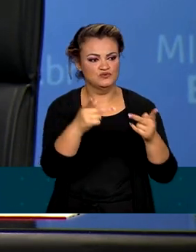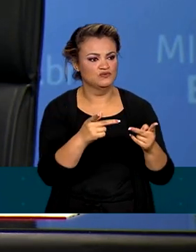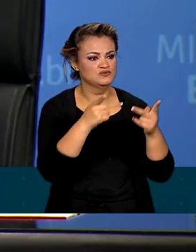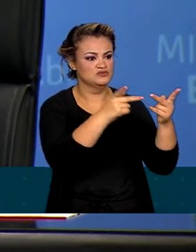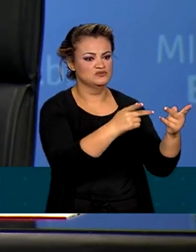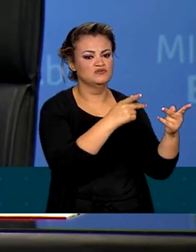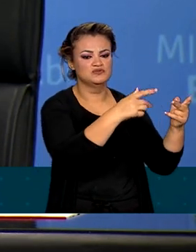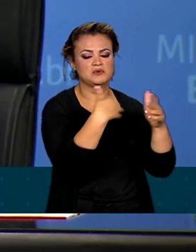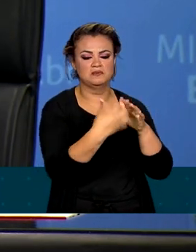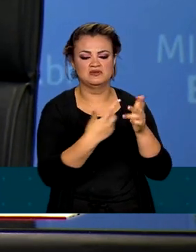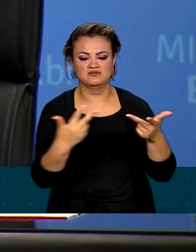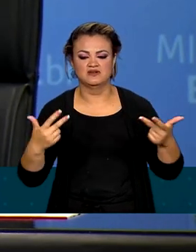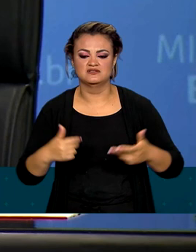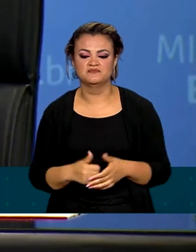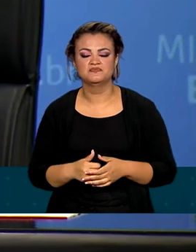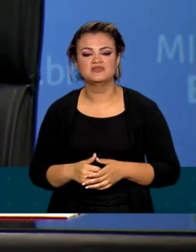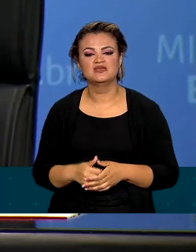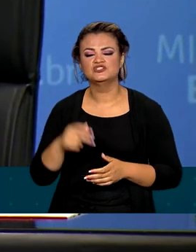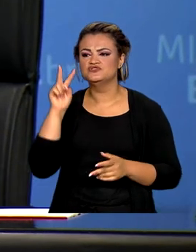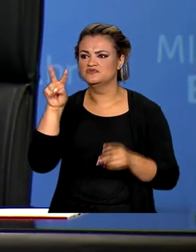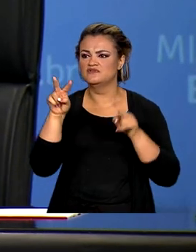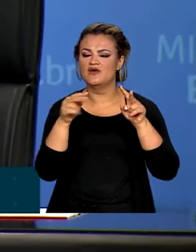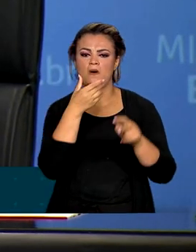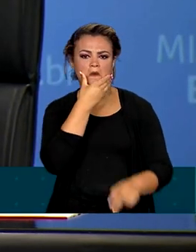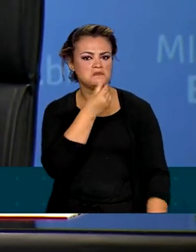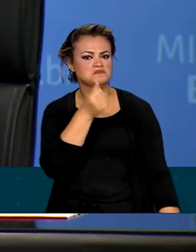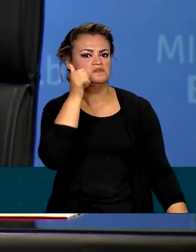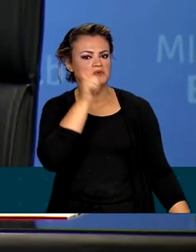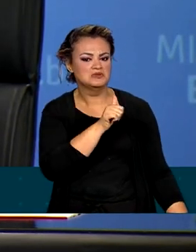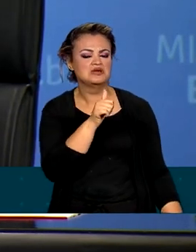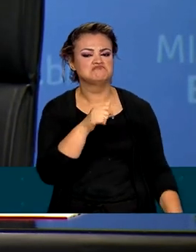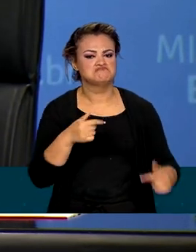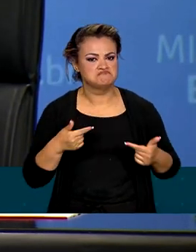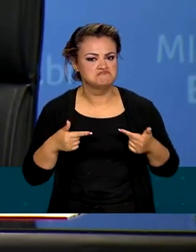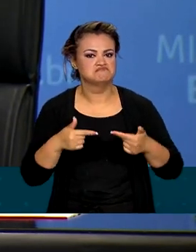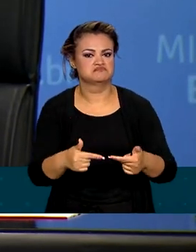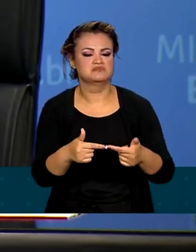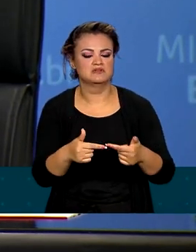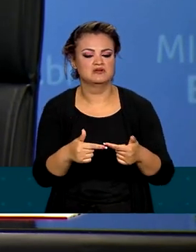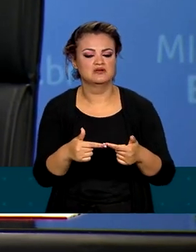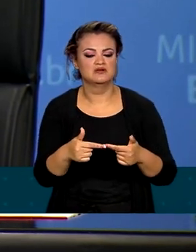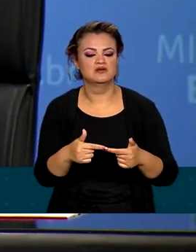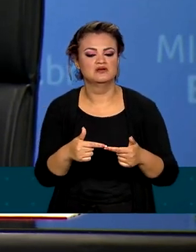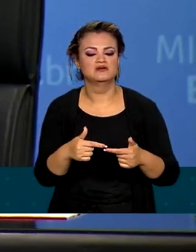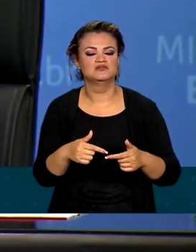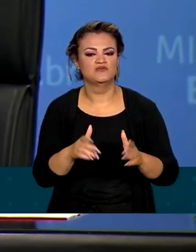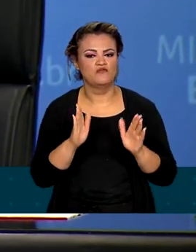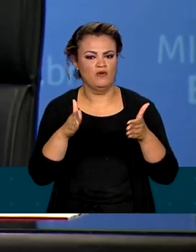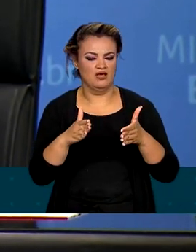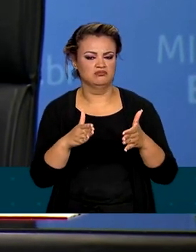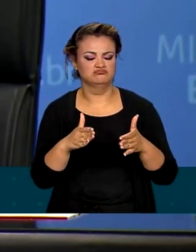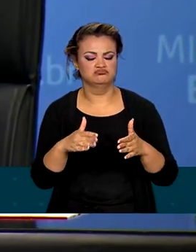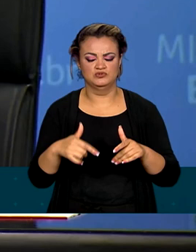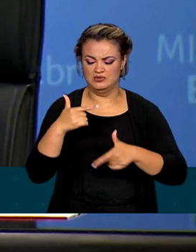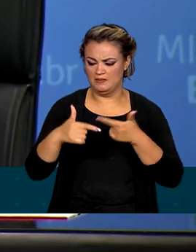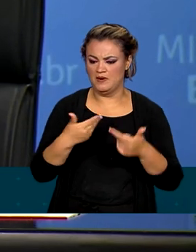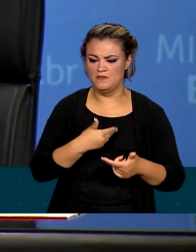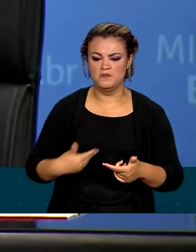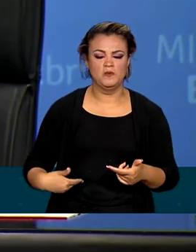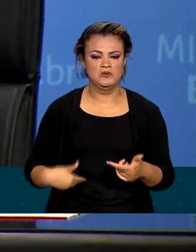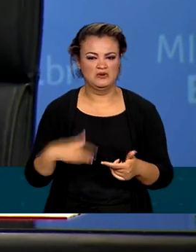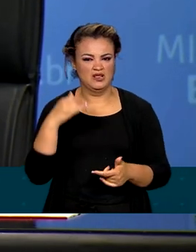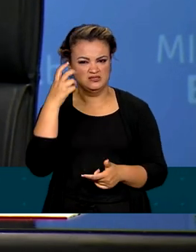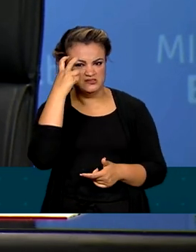várias delas. O que nós vemos são homens e mulheres absolutamente imbuídos do melhor espírito público, que usam a sua